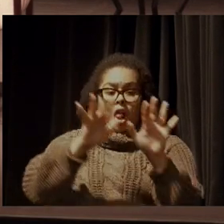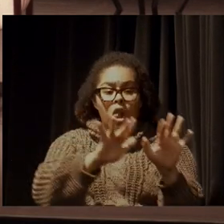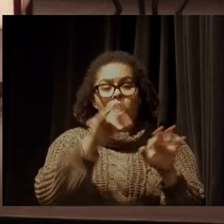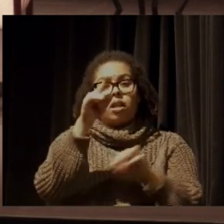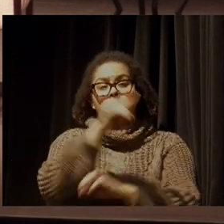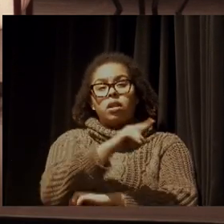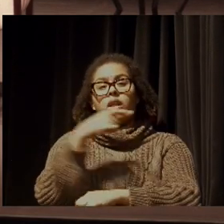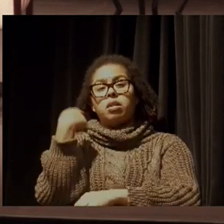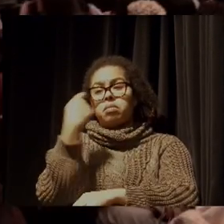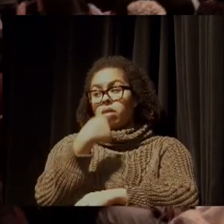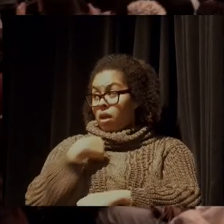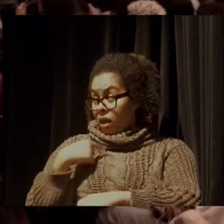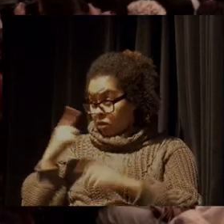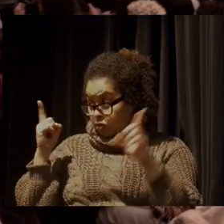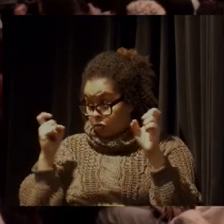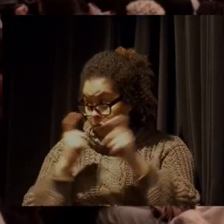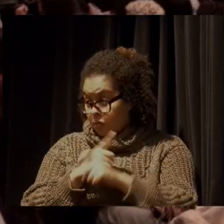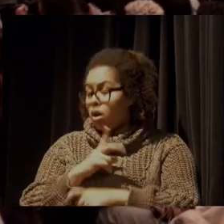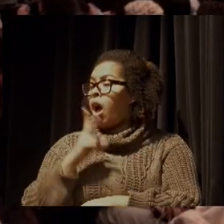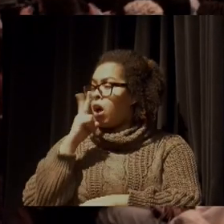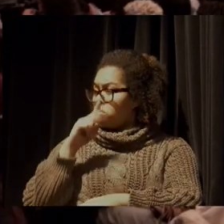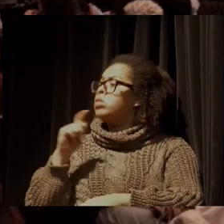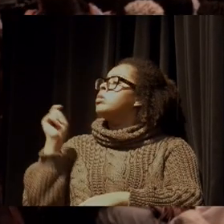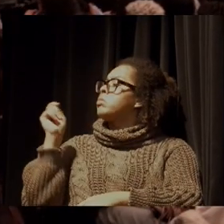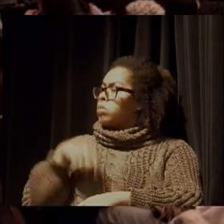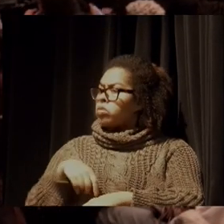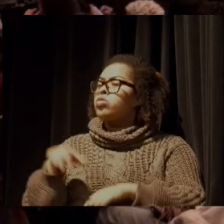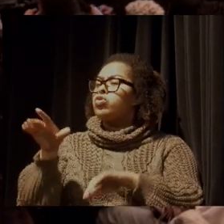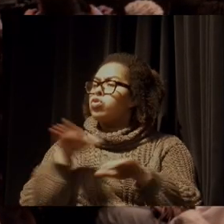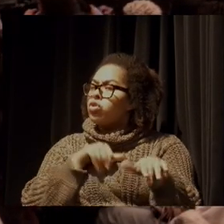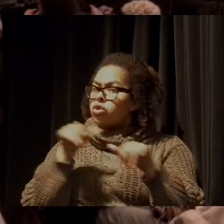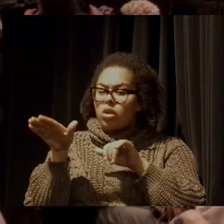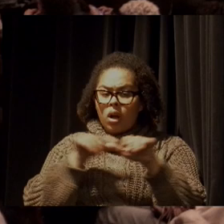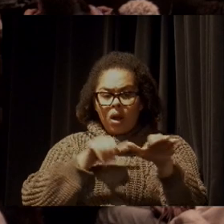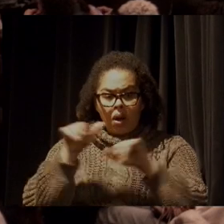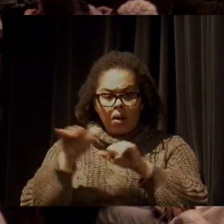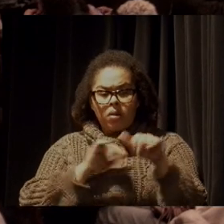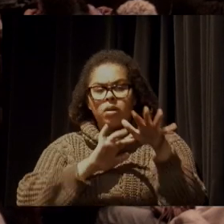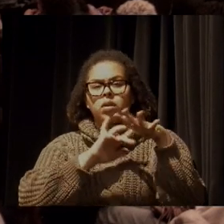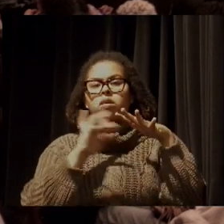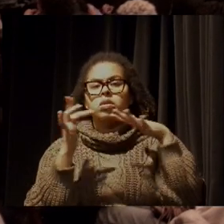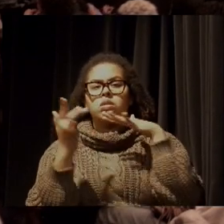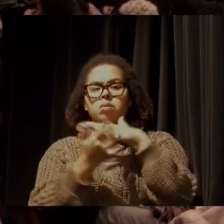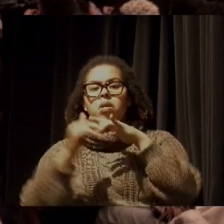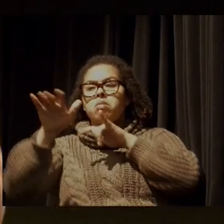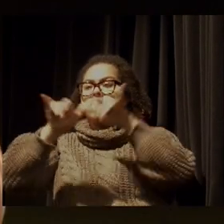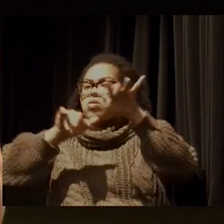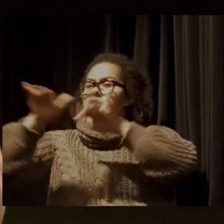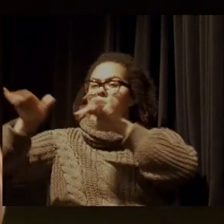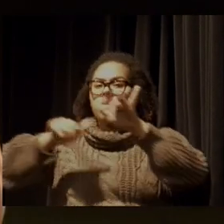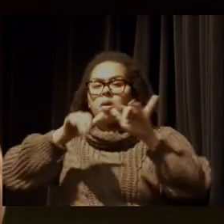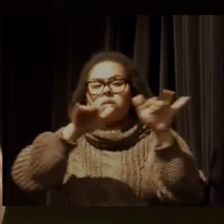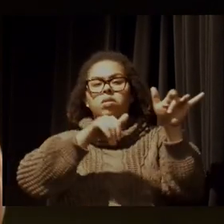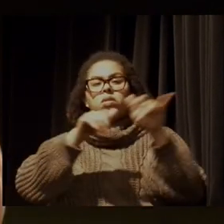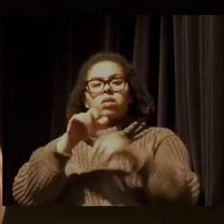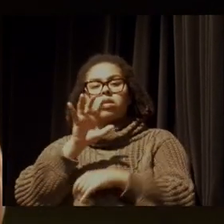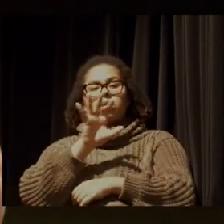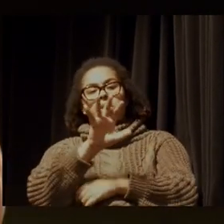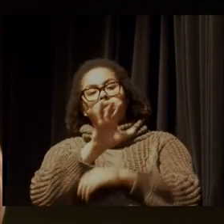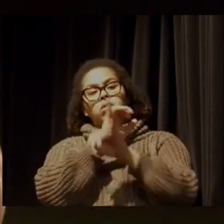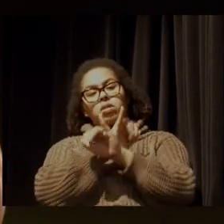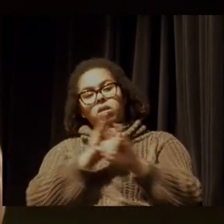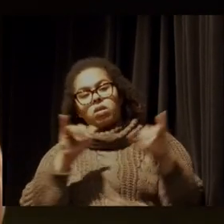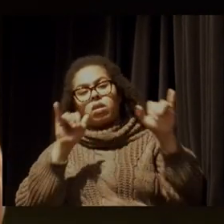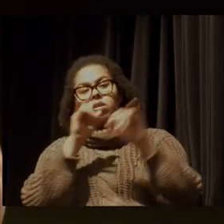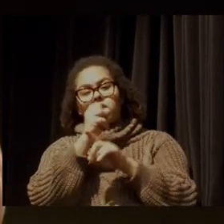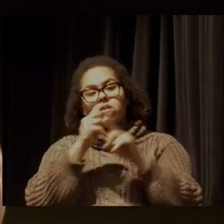Acho difícil, não acho. acho que dá para convocar pelas redes digitais e esse seria o recado